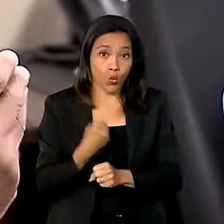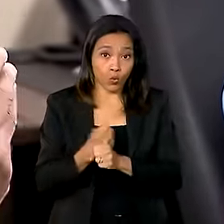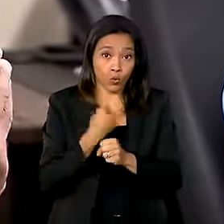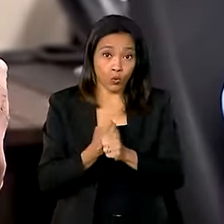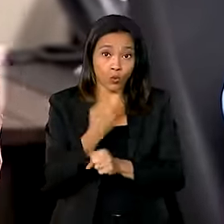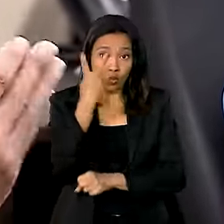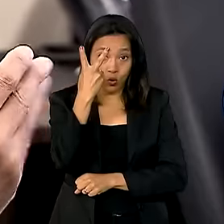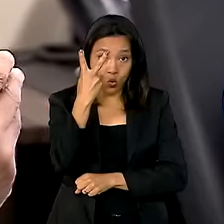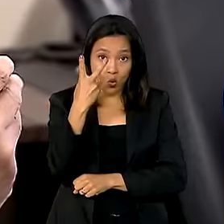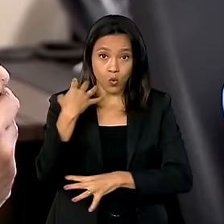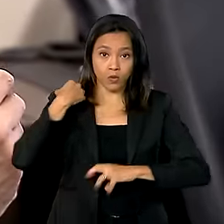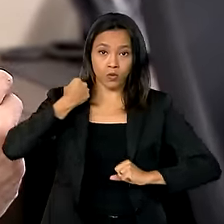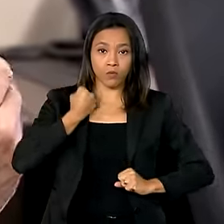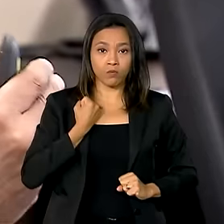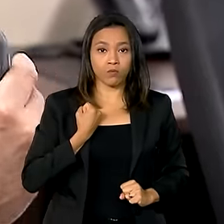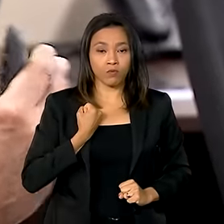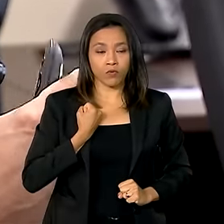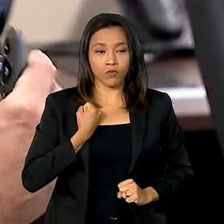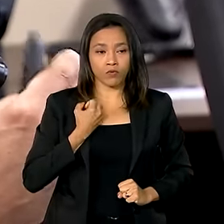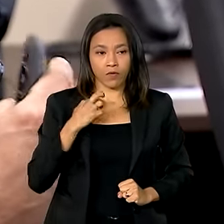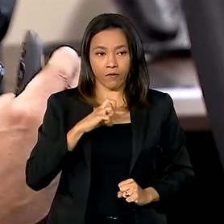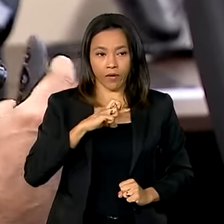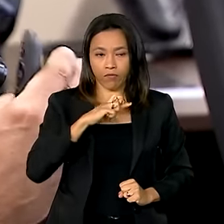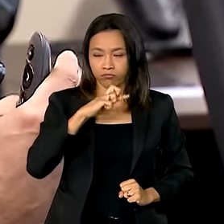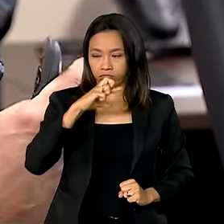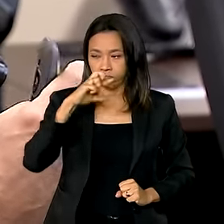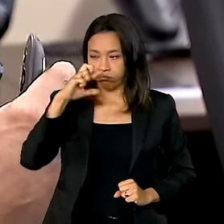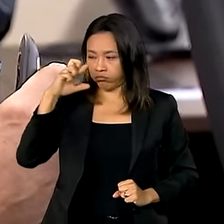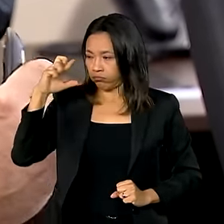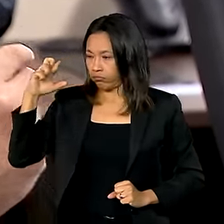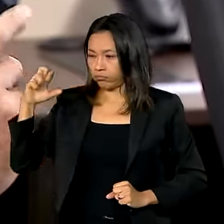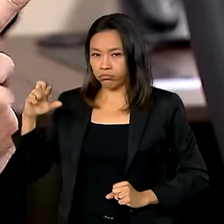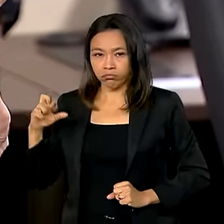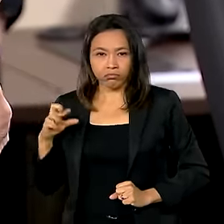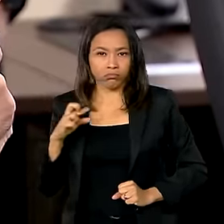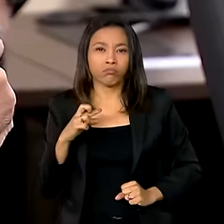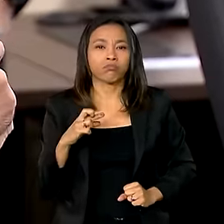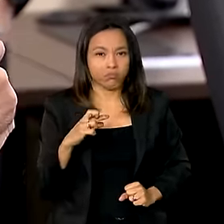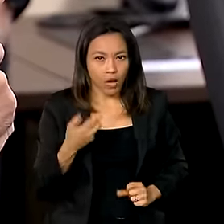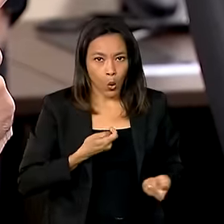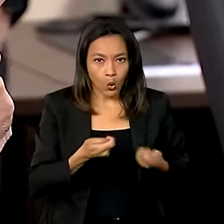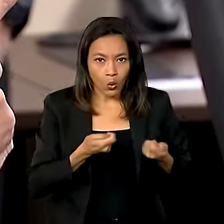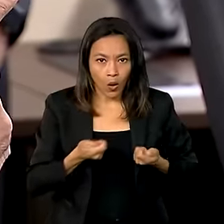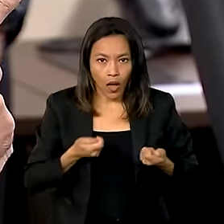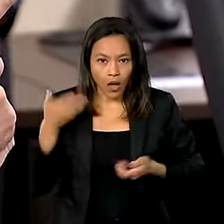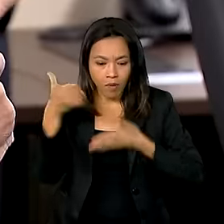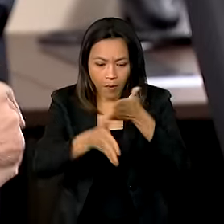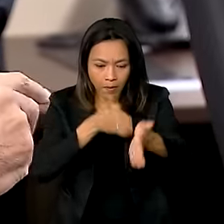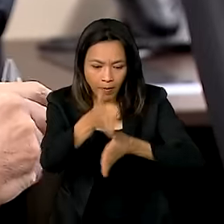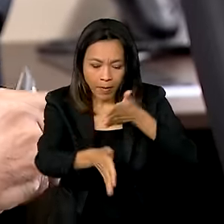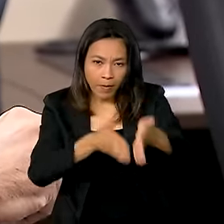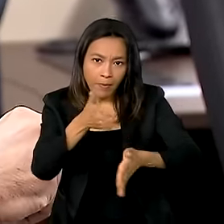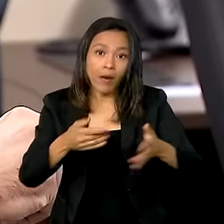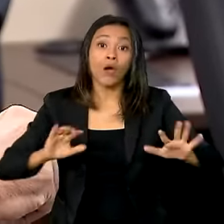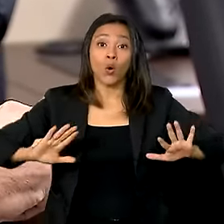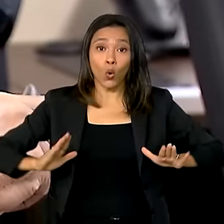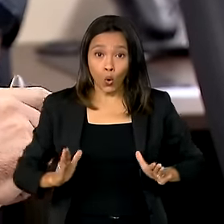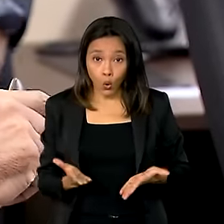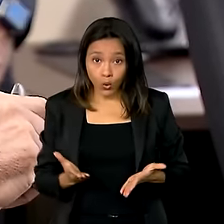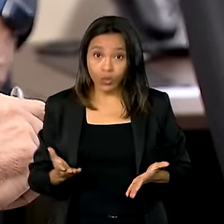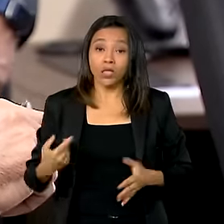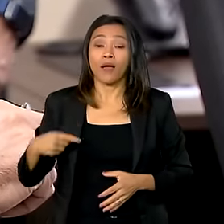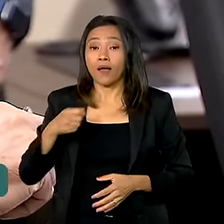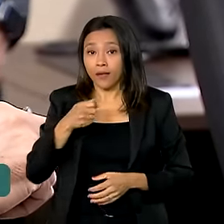contribuir para o controle de acesso de forma mais adequada. Essas guaritas hoje em